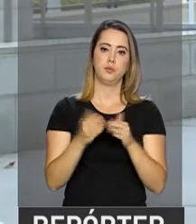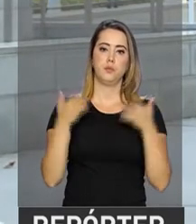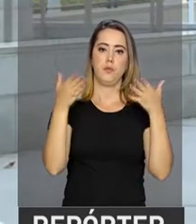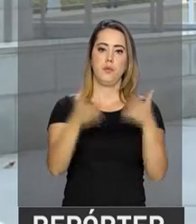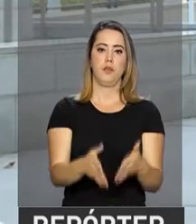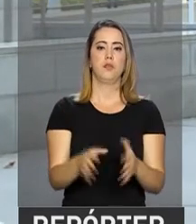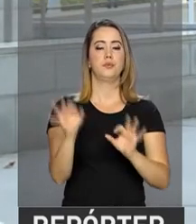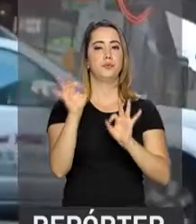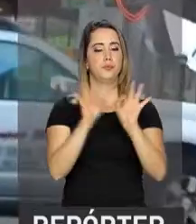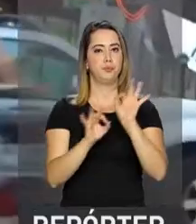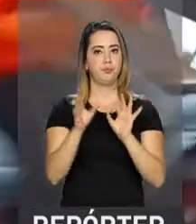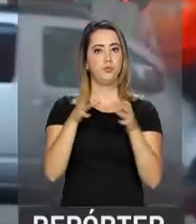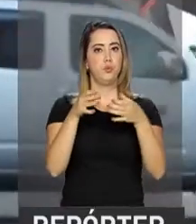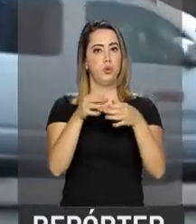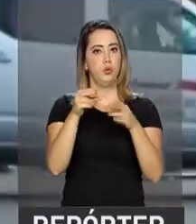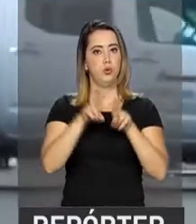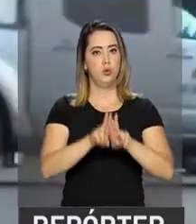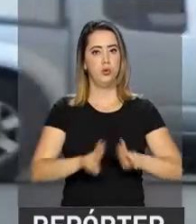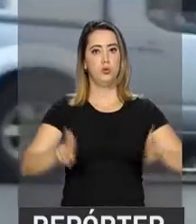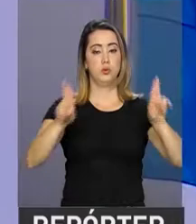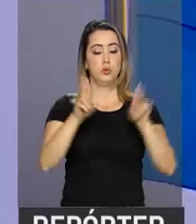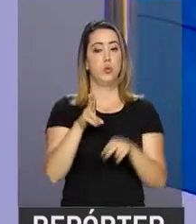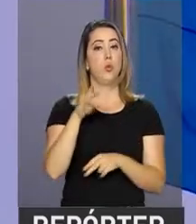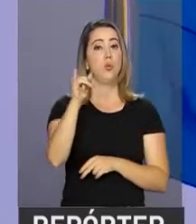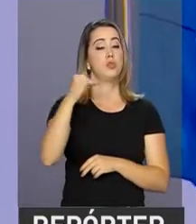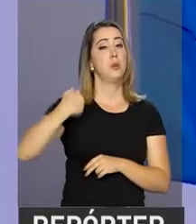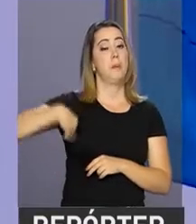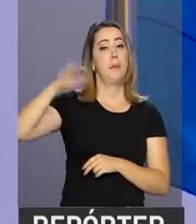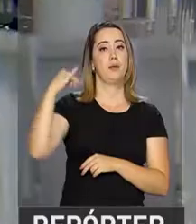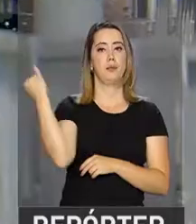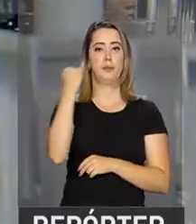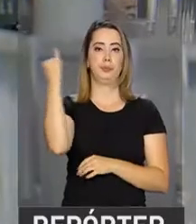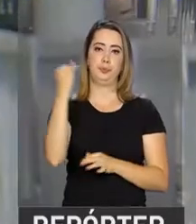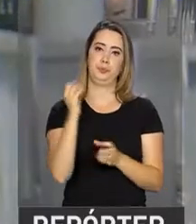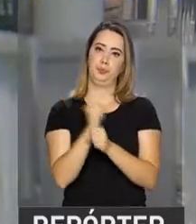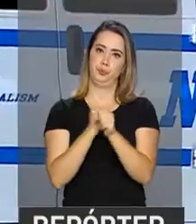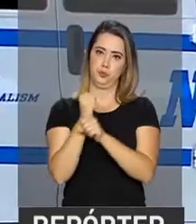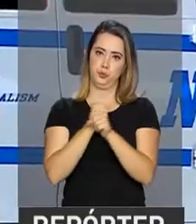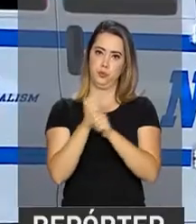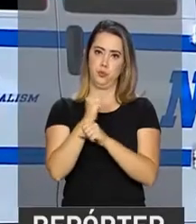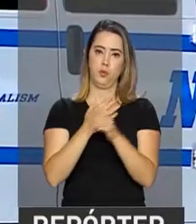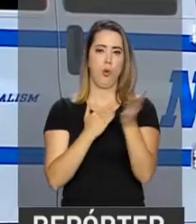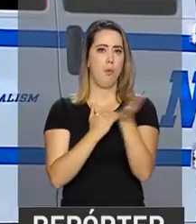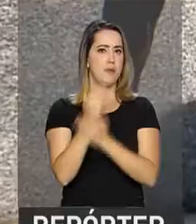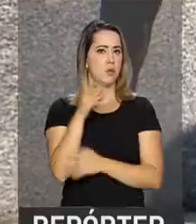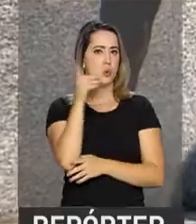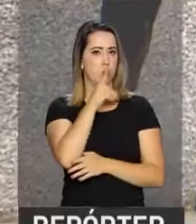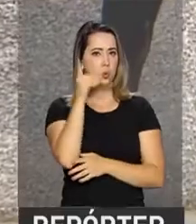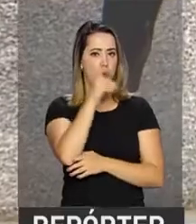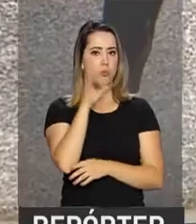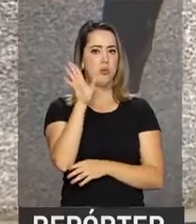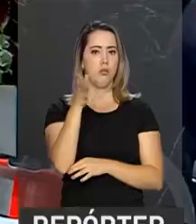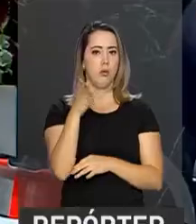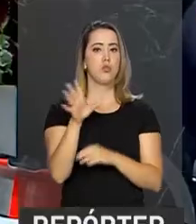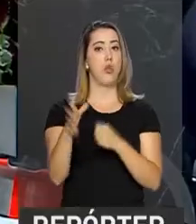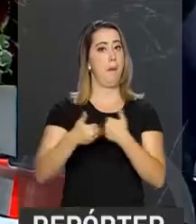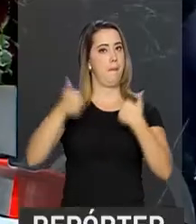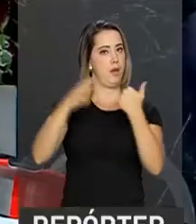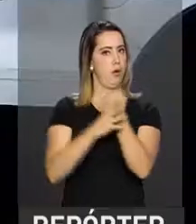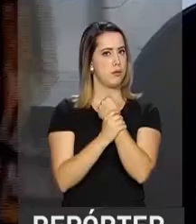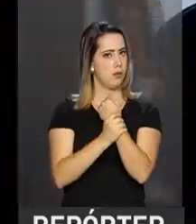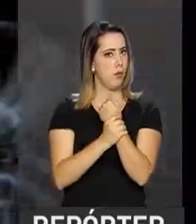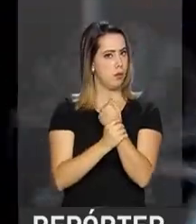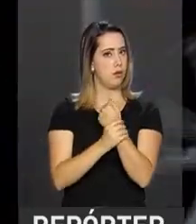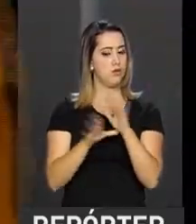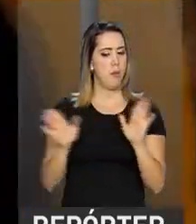parte da organização. É o dia mais importante do ano para as Nações Unidas E desde o domingo, a polícia de Nova Iorque já está reforçando a segurança,